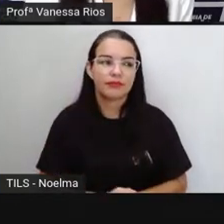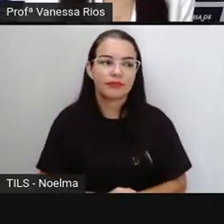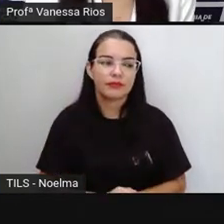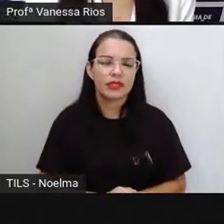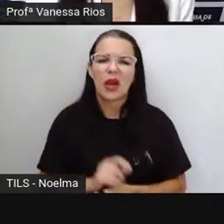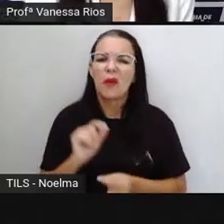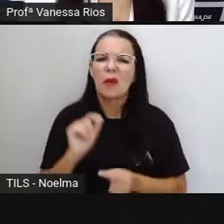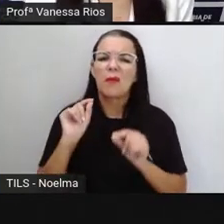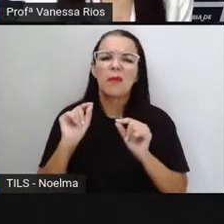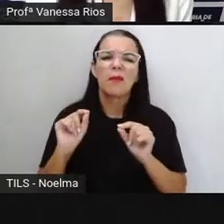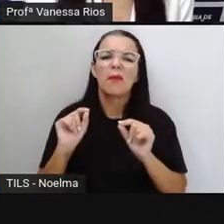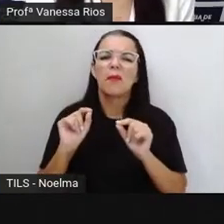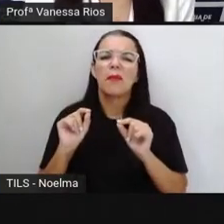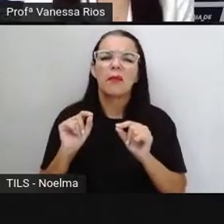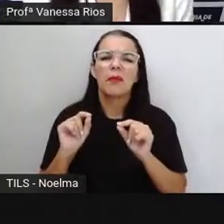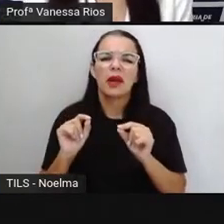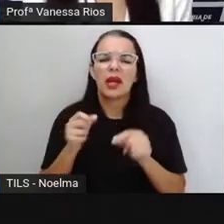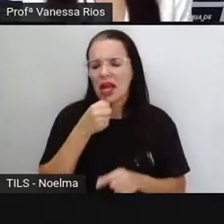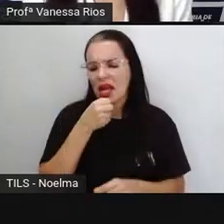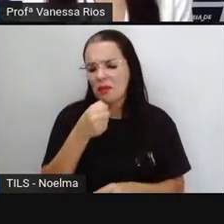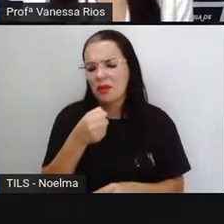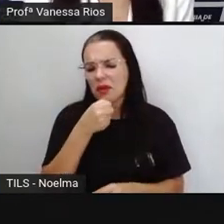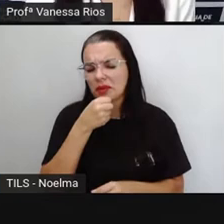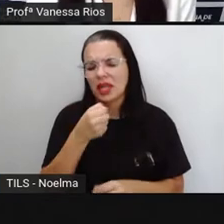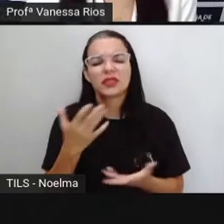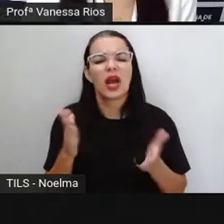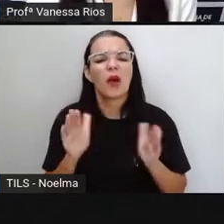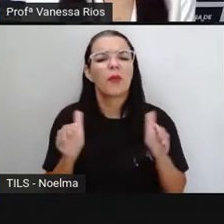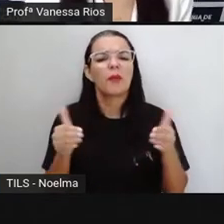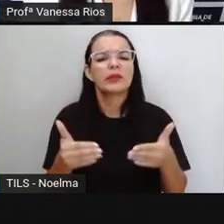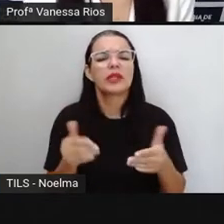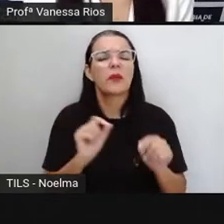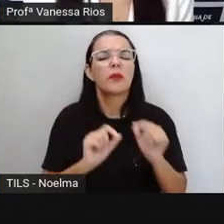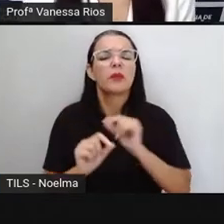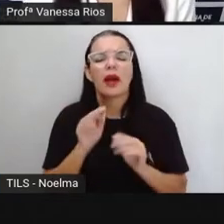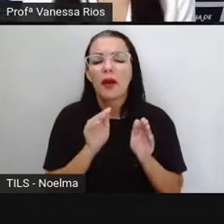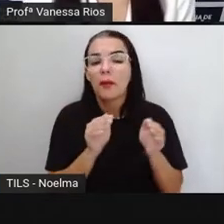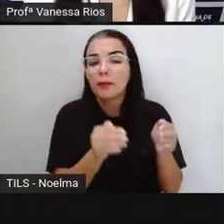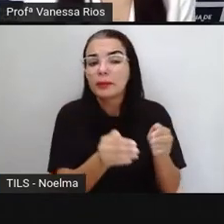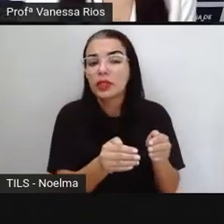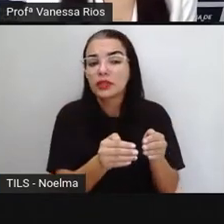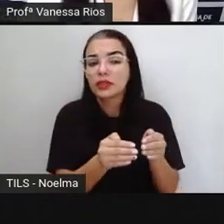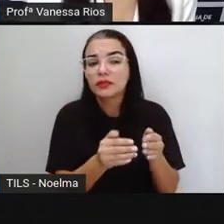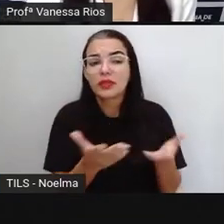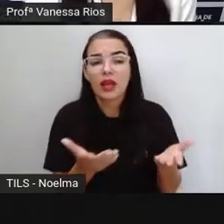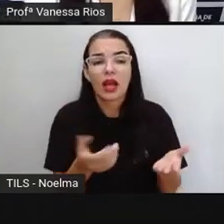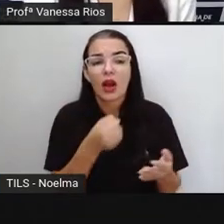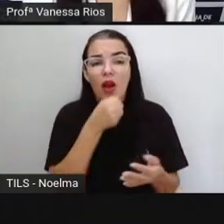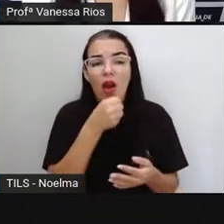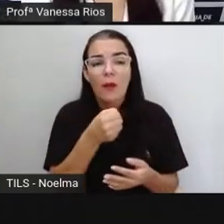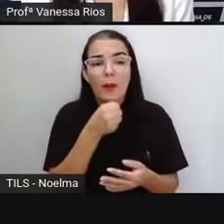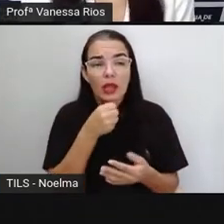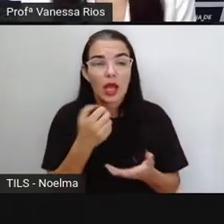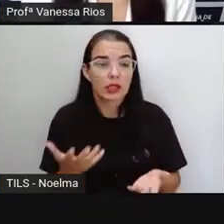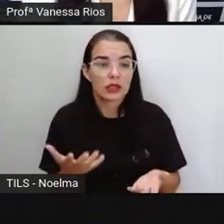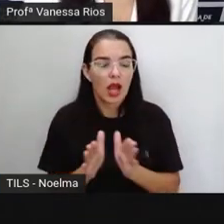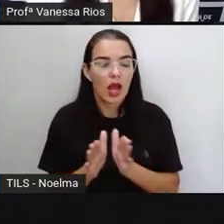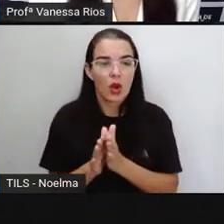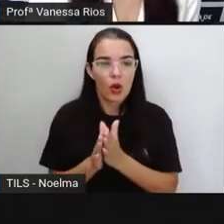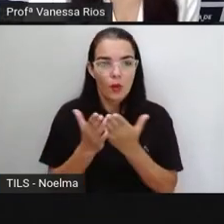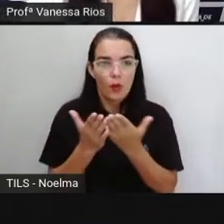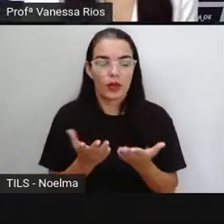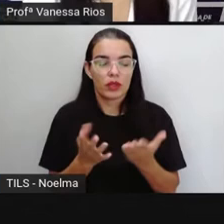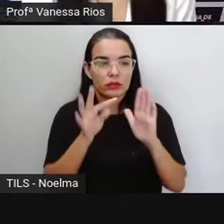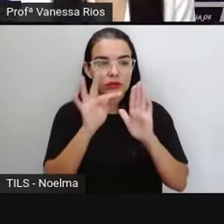da reportagem, né? Qual é o objetivo? Qual a intenção? Quando o repórter produz esse tipo de texto, ele